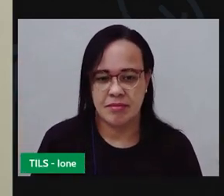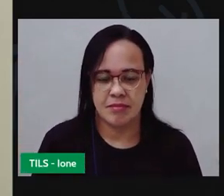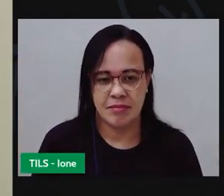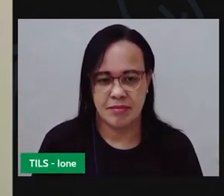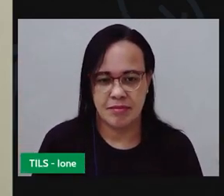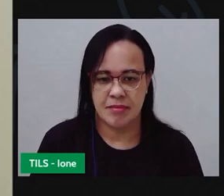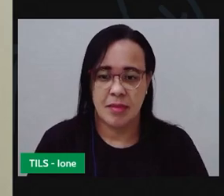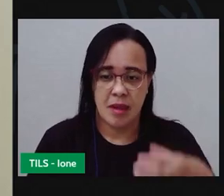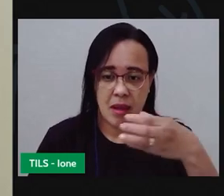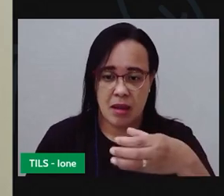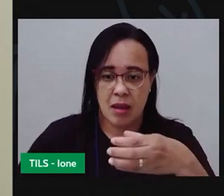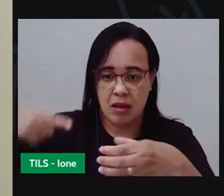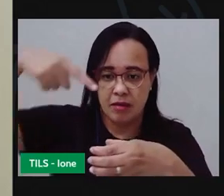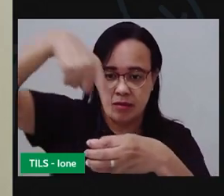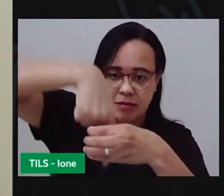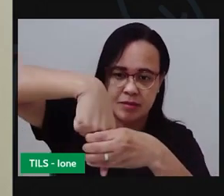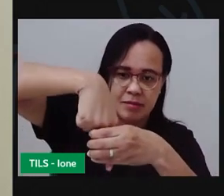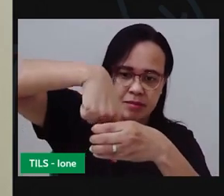da garrafa